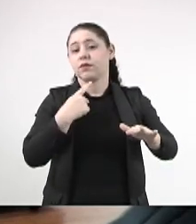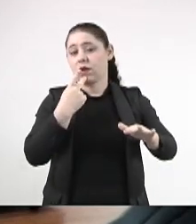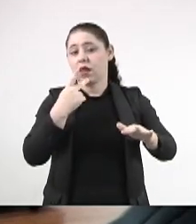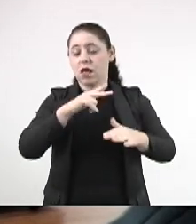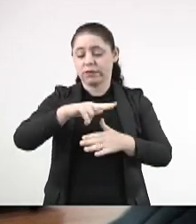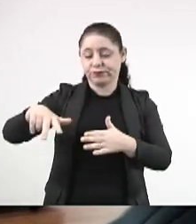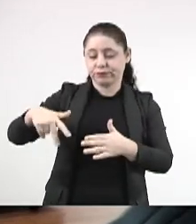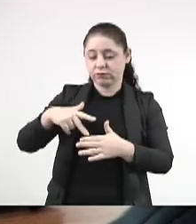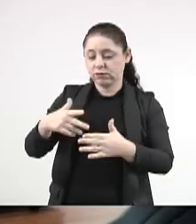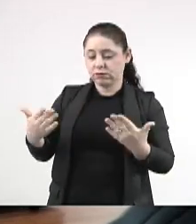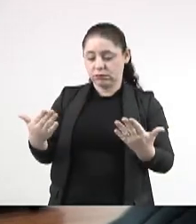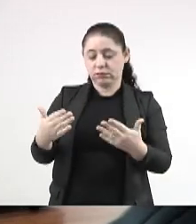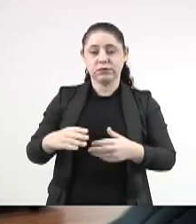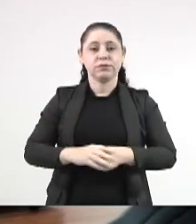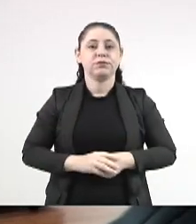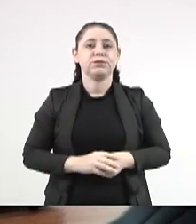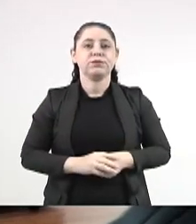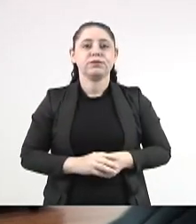obviamente, né?